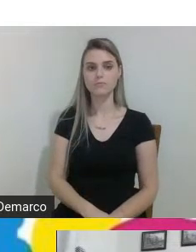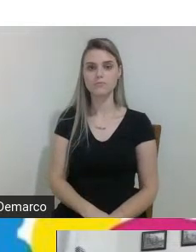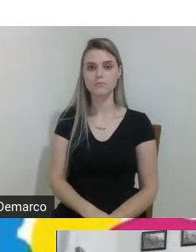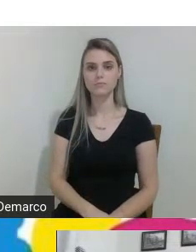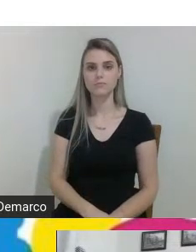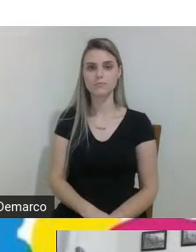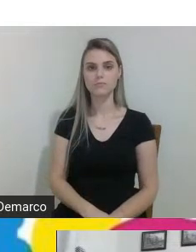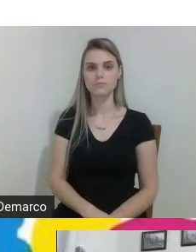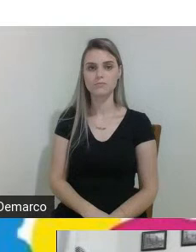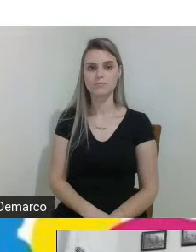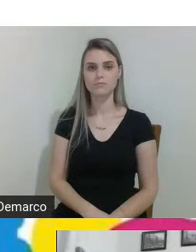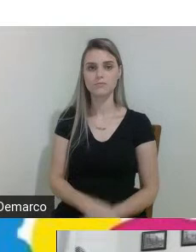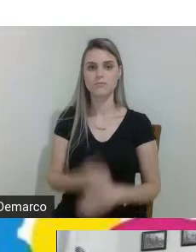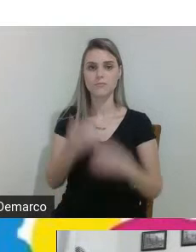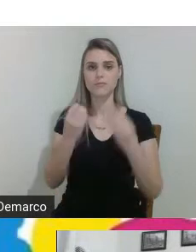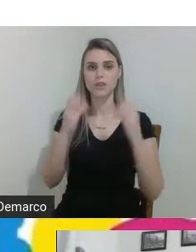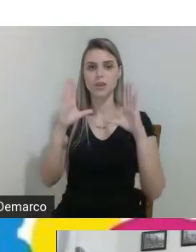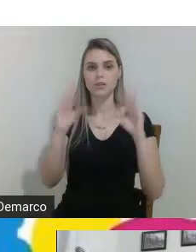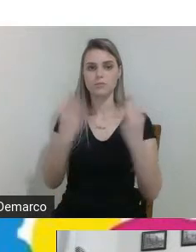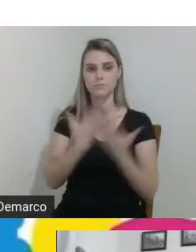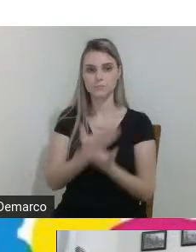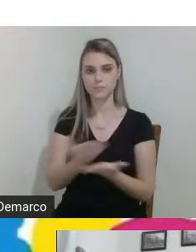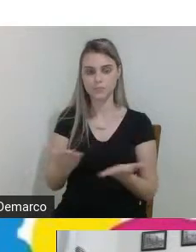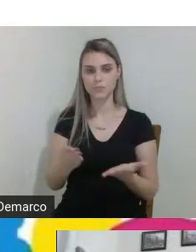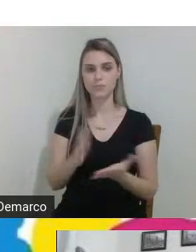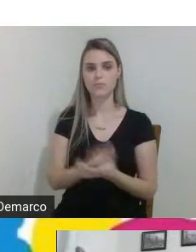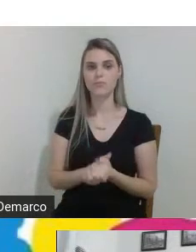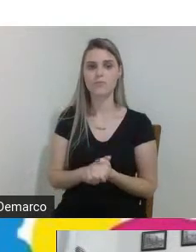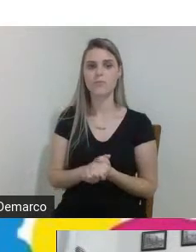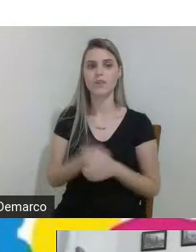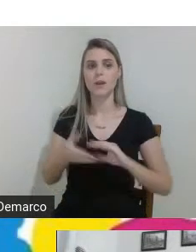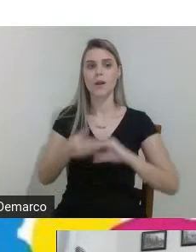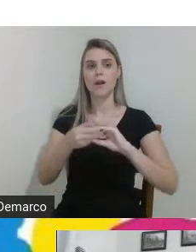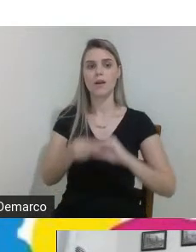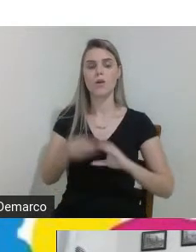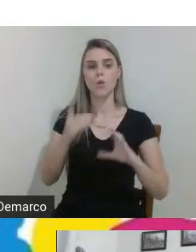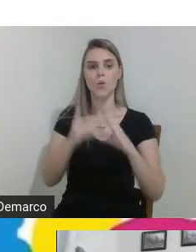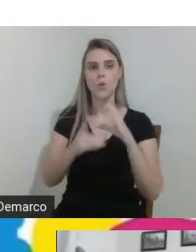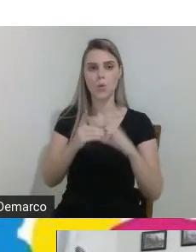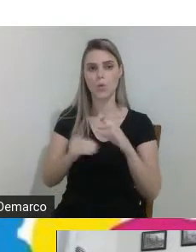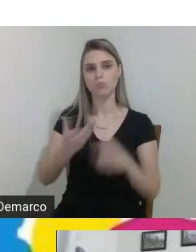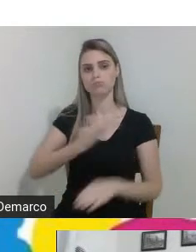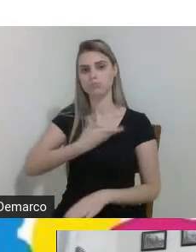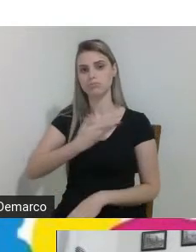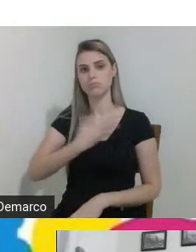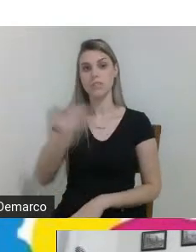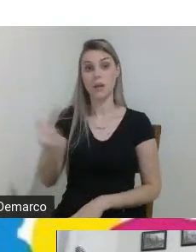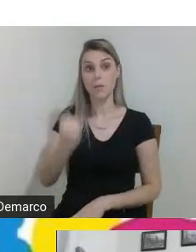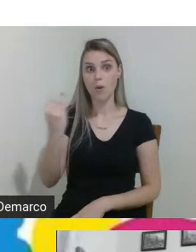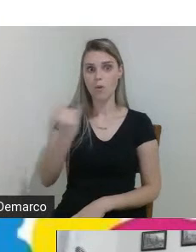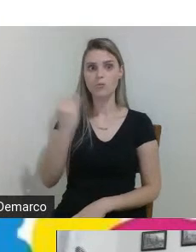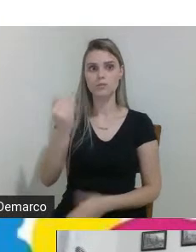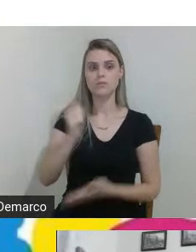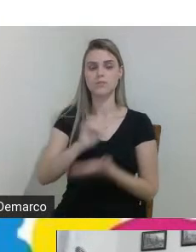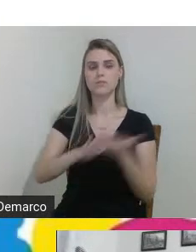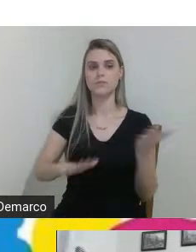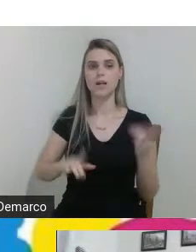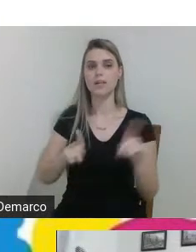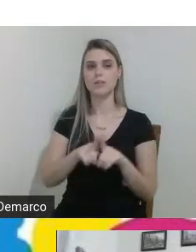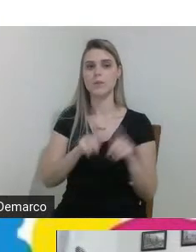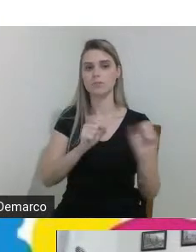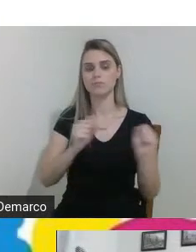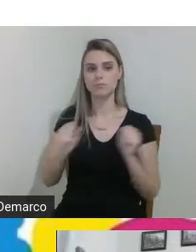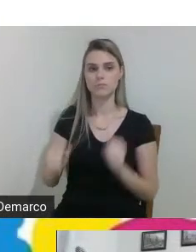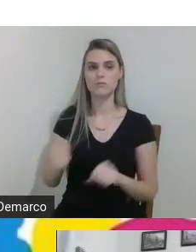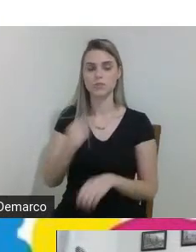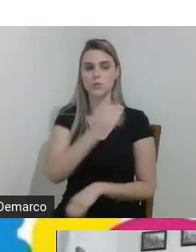Boa noite a todos então parabenizo ao Conde aos colegas pela importante atividade e pela possibilidade dos estudantes